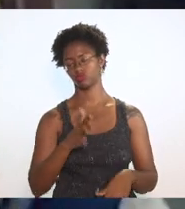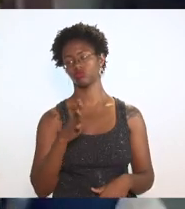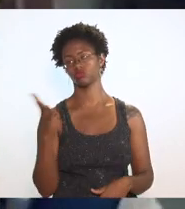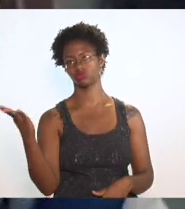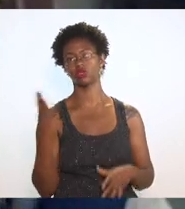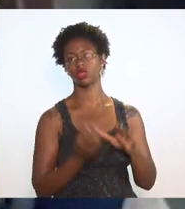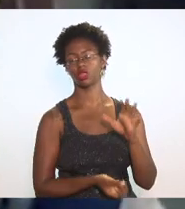criou um